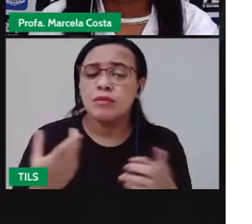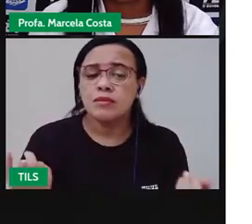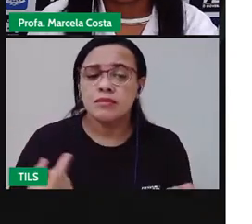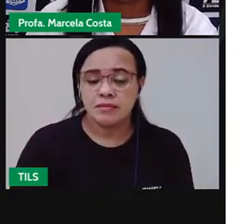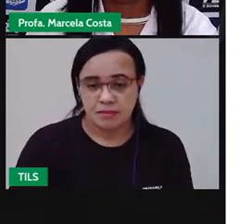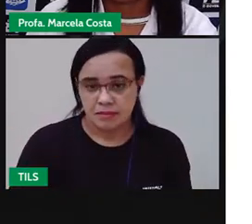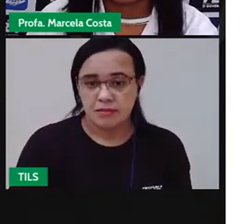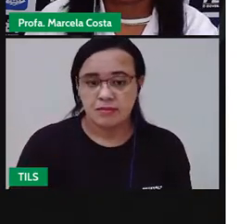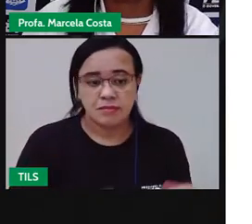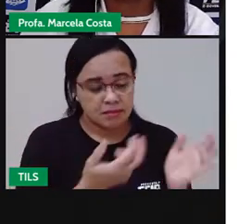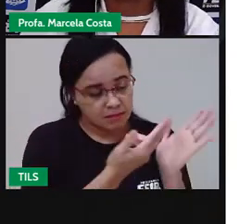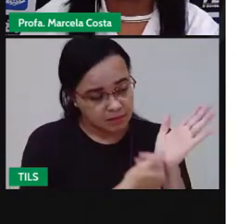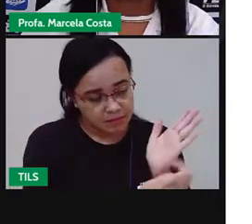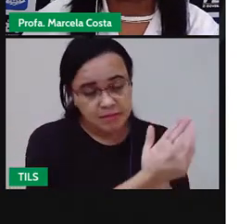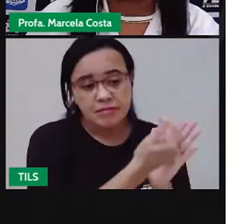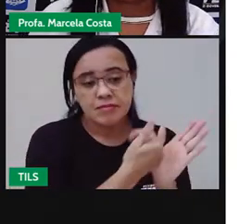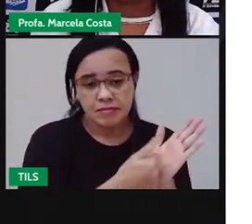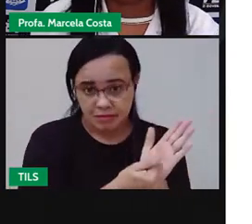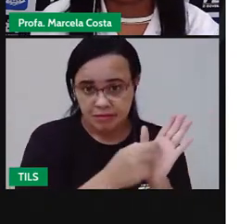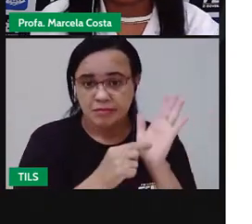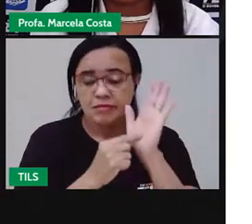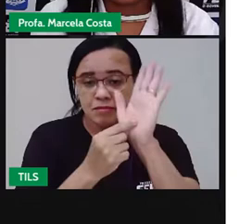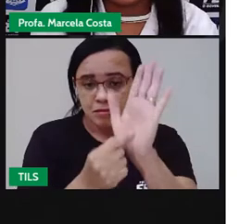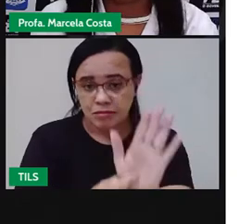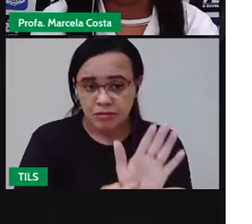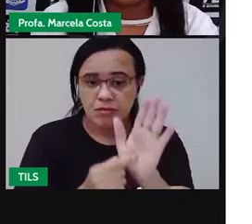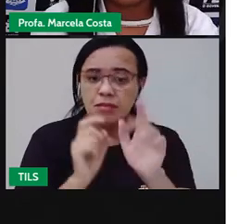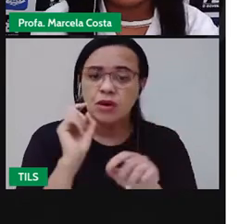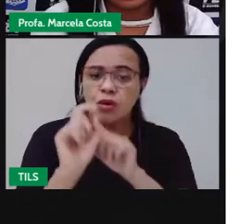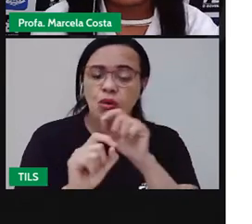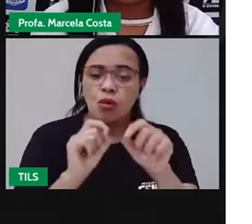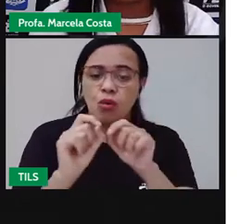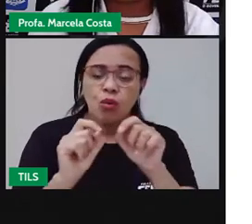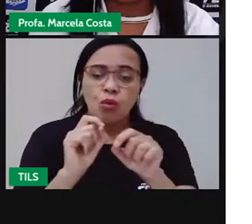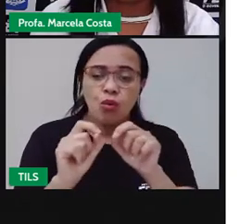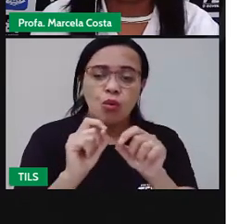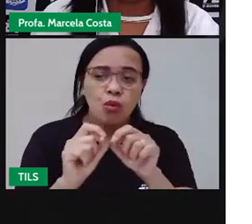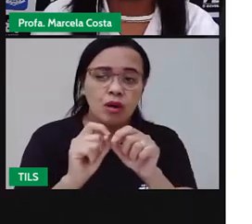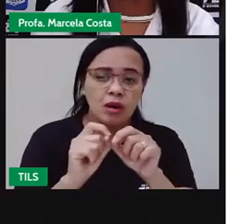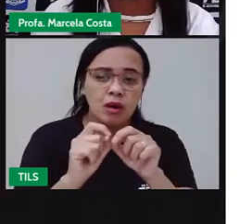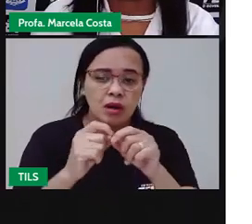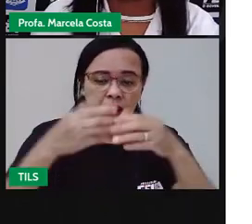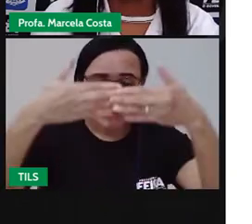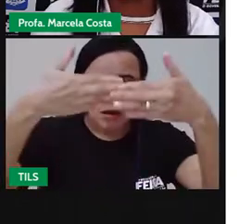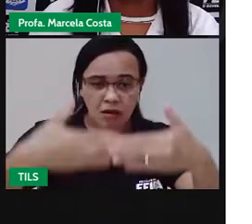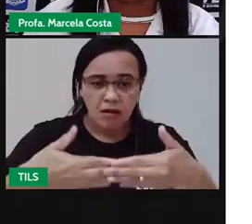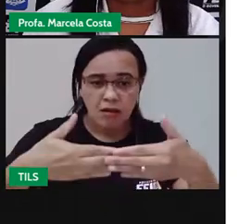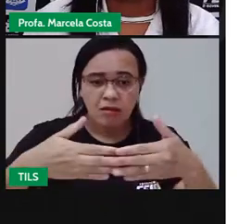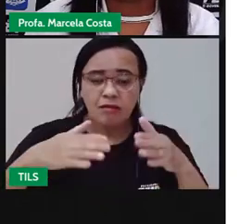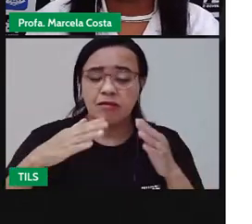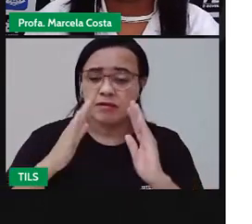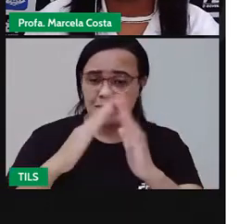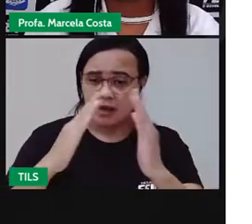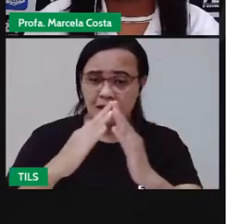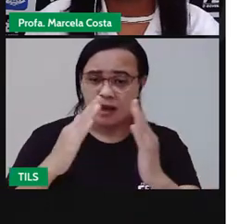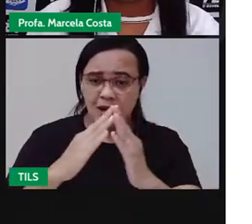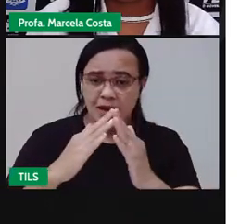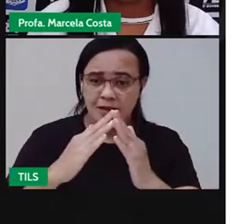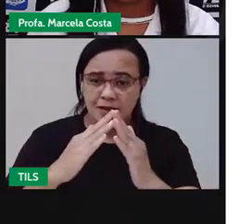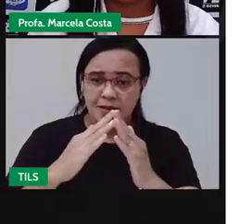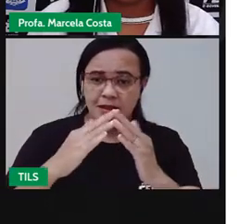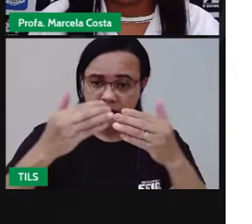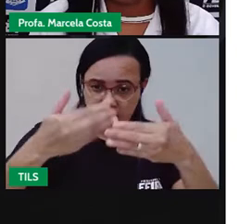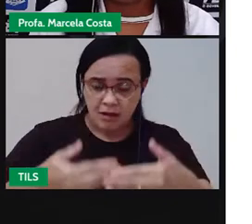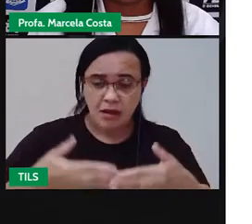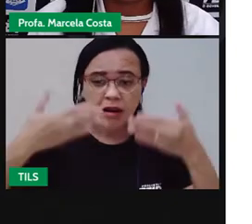Na imagem que eu mostrei, você conseguiu ver a fachada da casa, não é isso? Ver a parte da